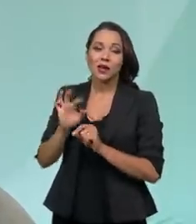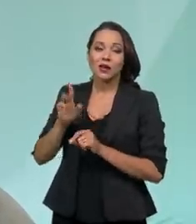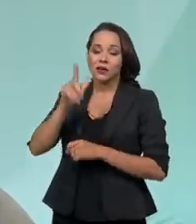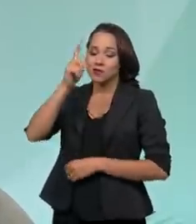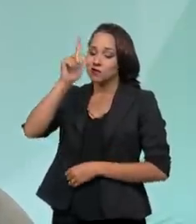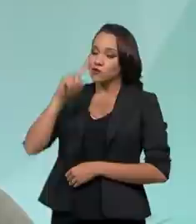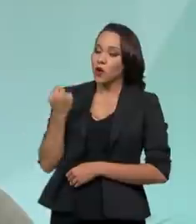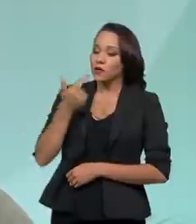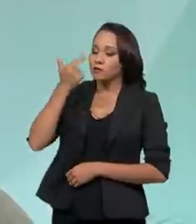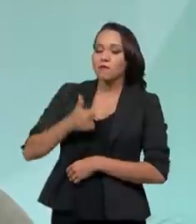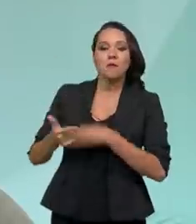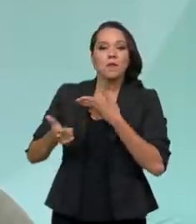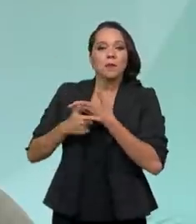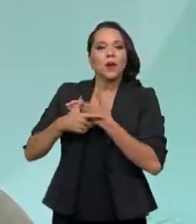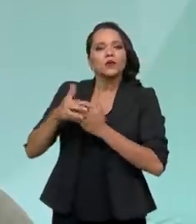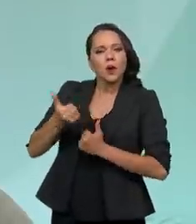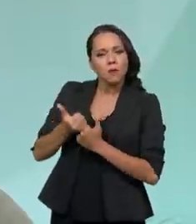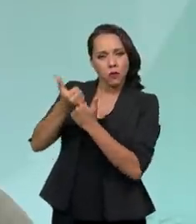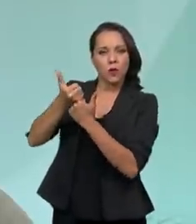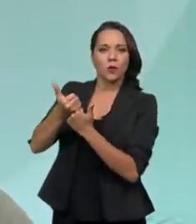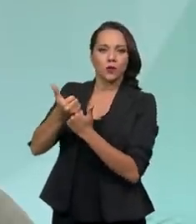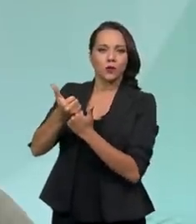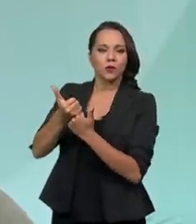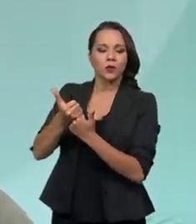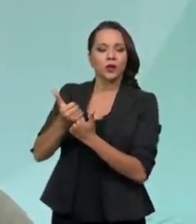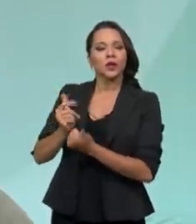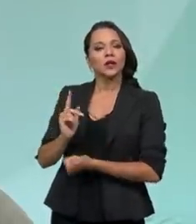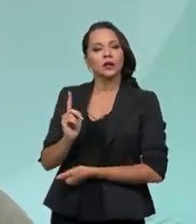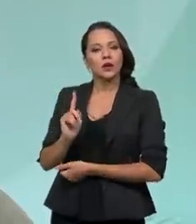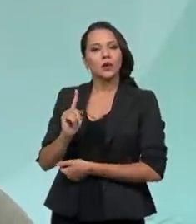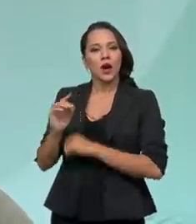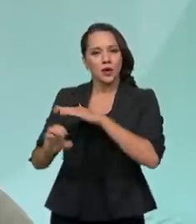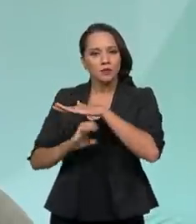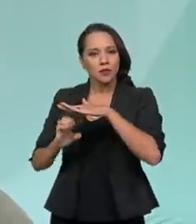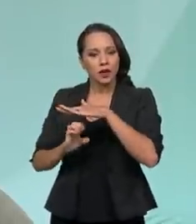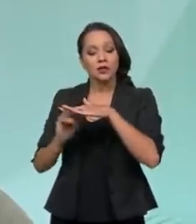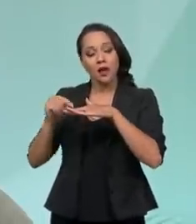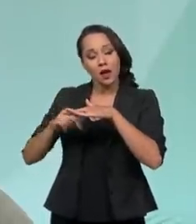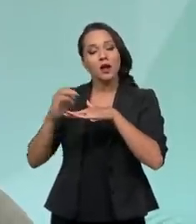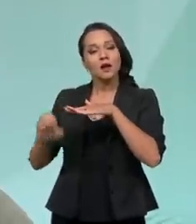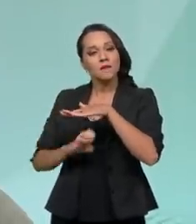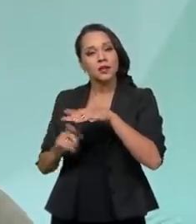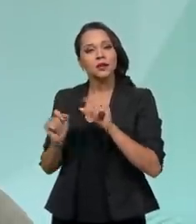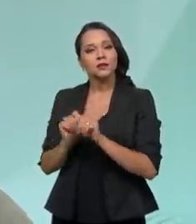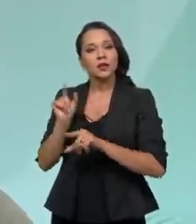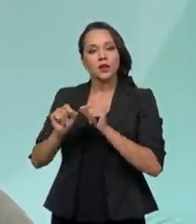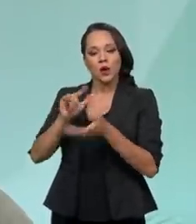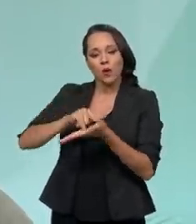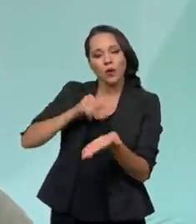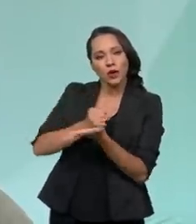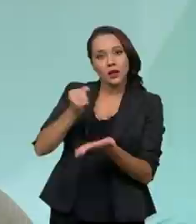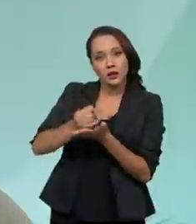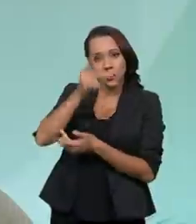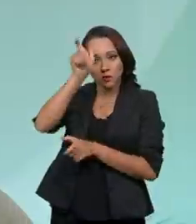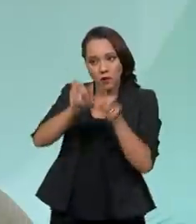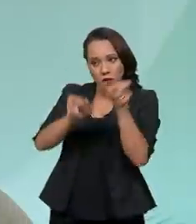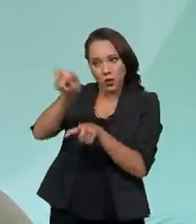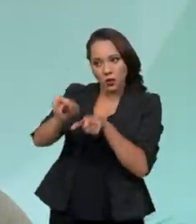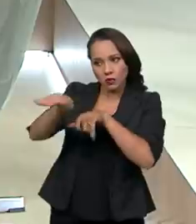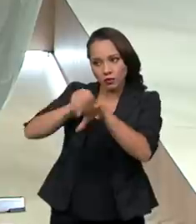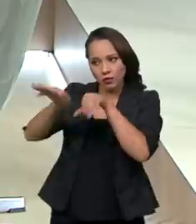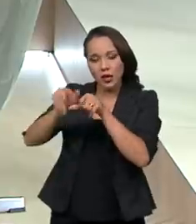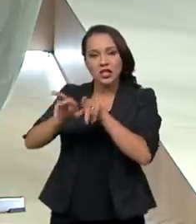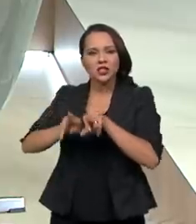papel de apoiar. Então, nós somos uma empresa que fazemos a contratação de pessoas das